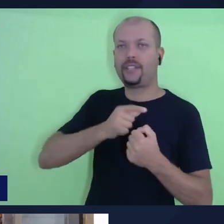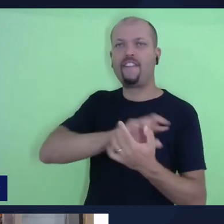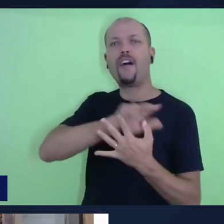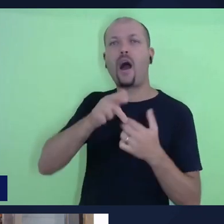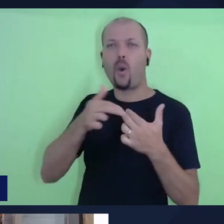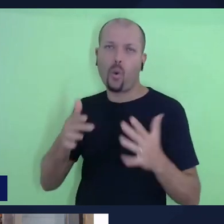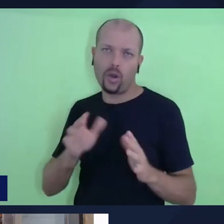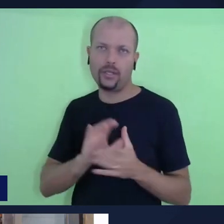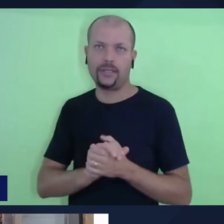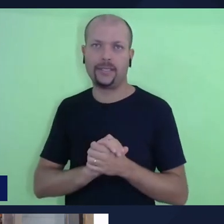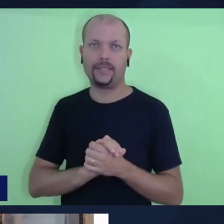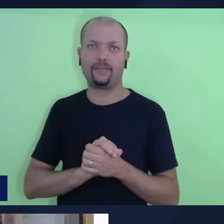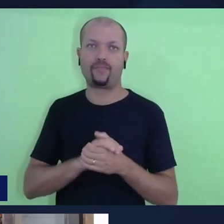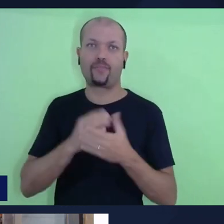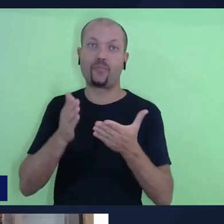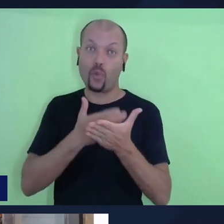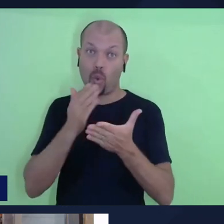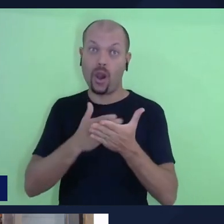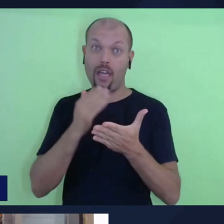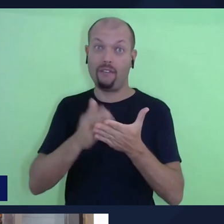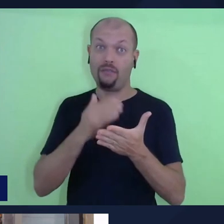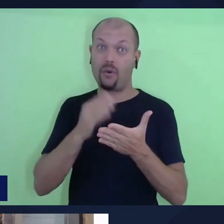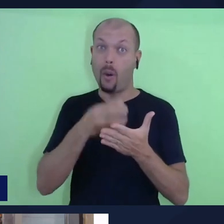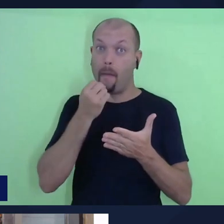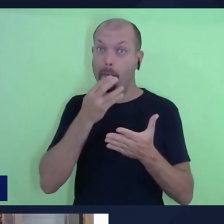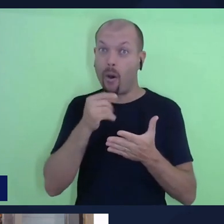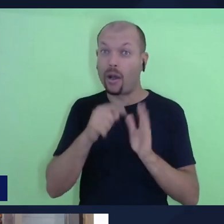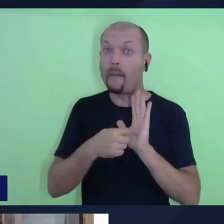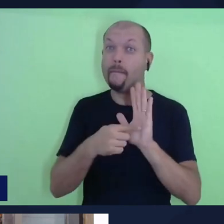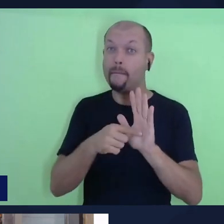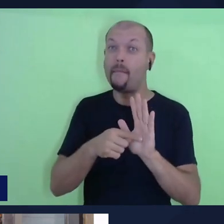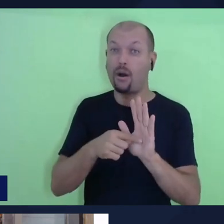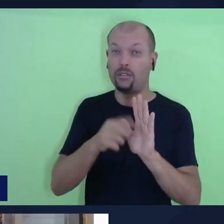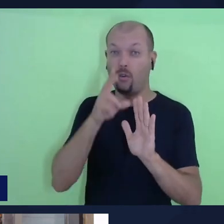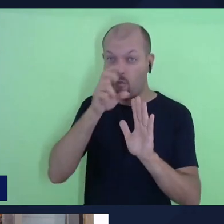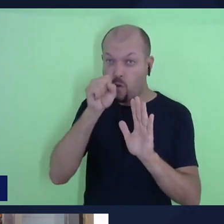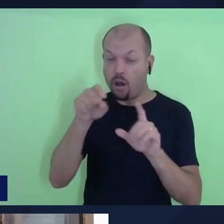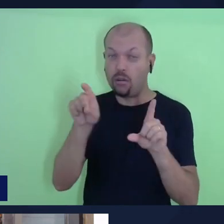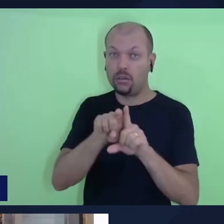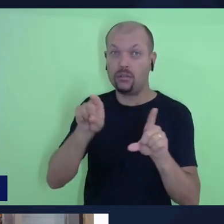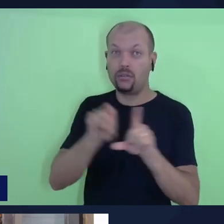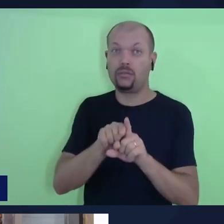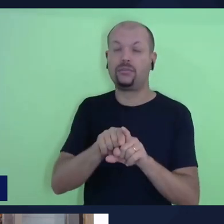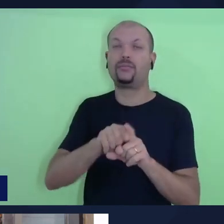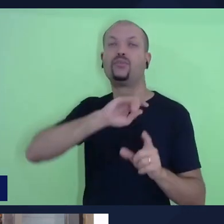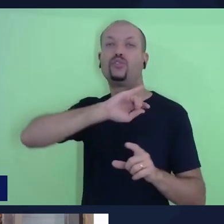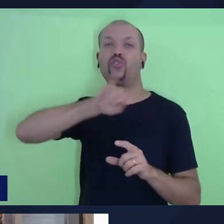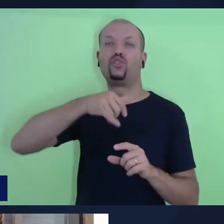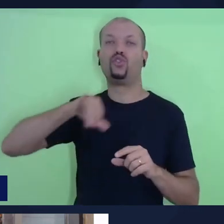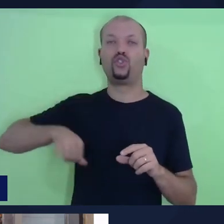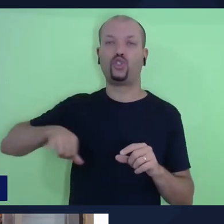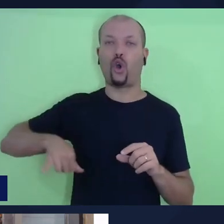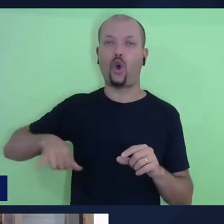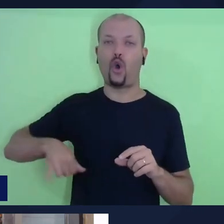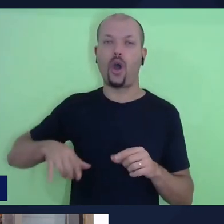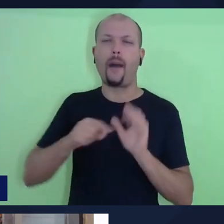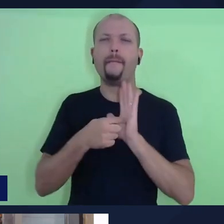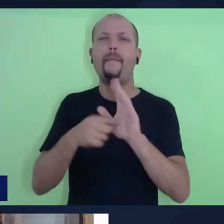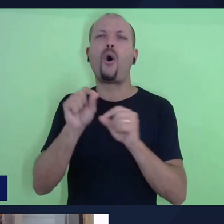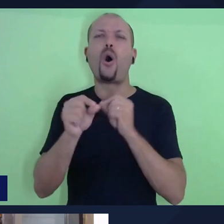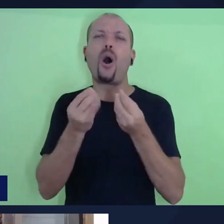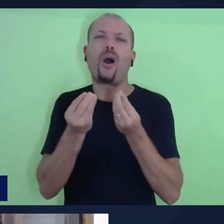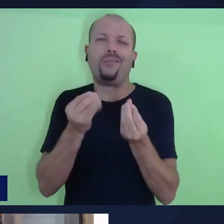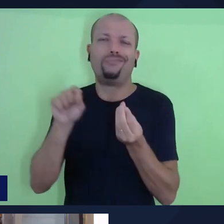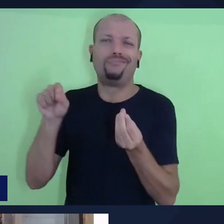Outro livro sapiencial que traz esses bastidores de forma muito forte é o livro de Jó. Ele mostra ali, como não estava no